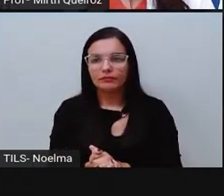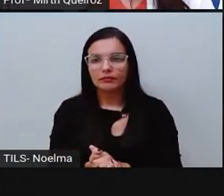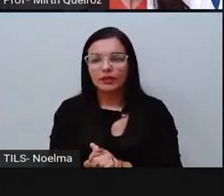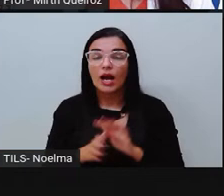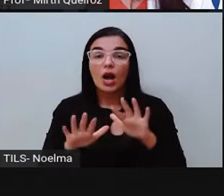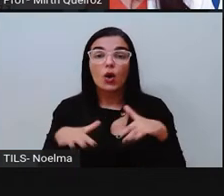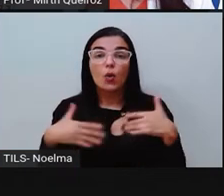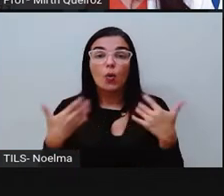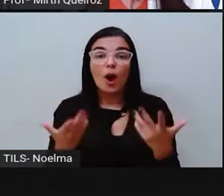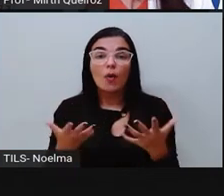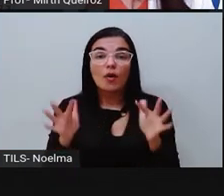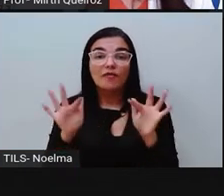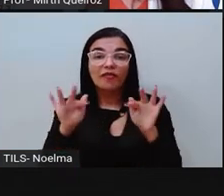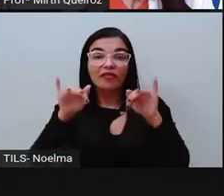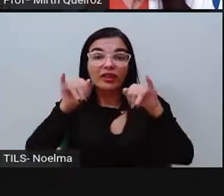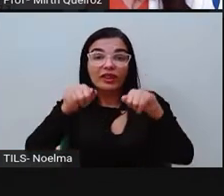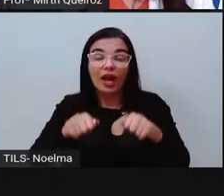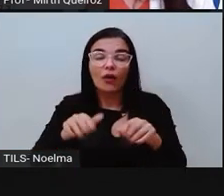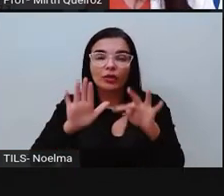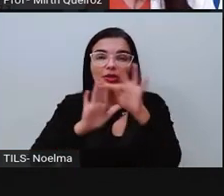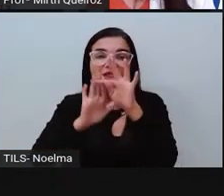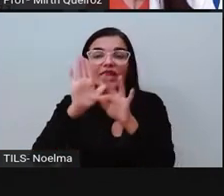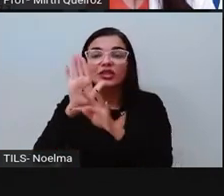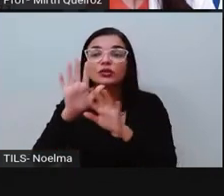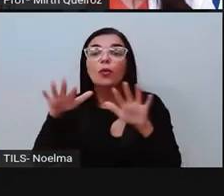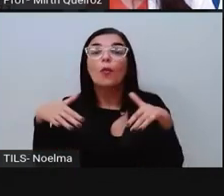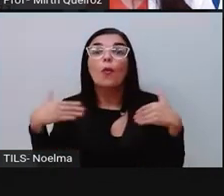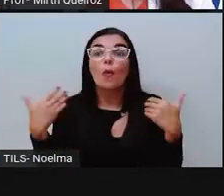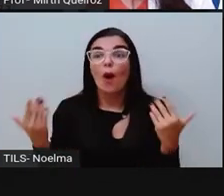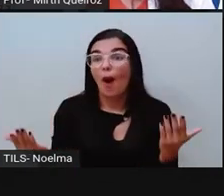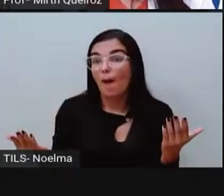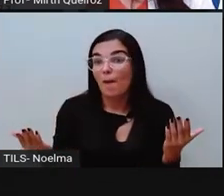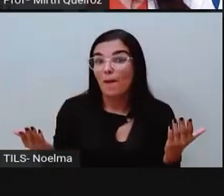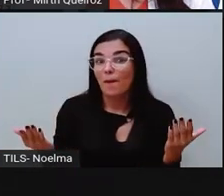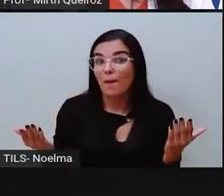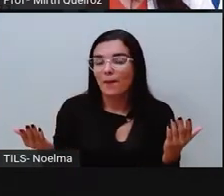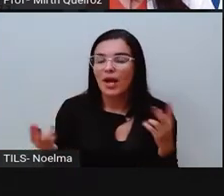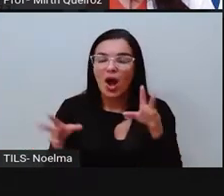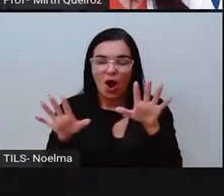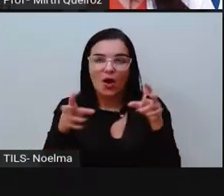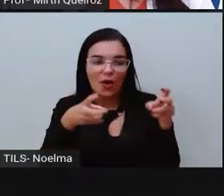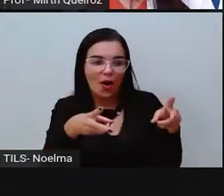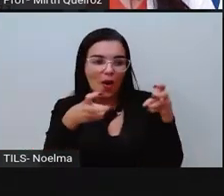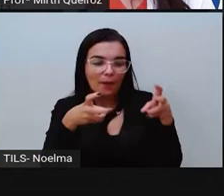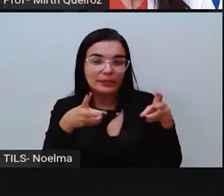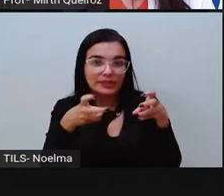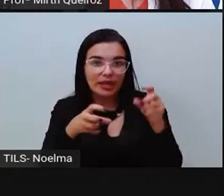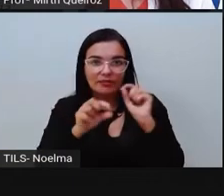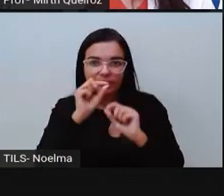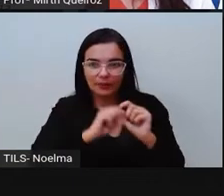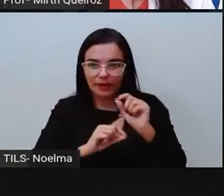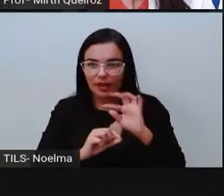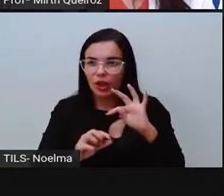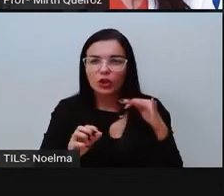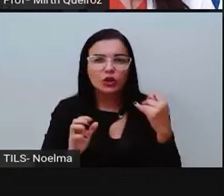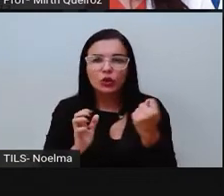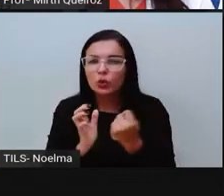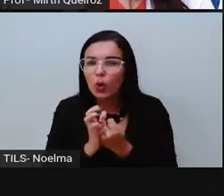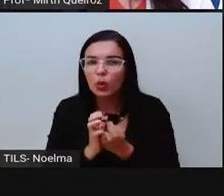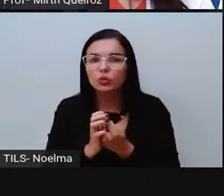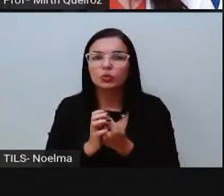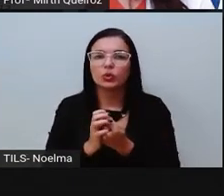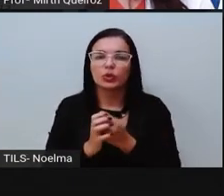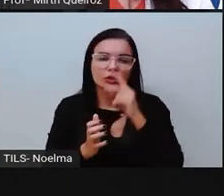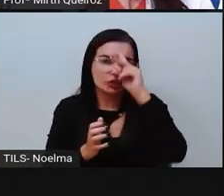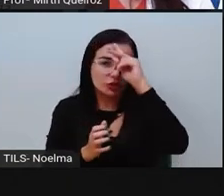E qual o final do texto? Observe só, todo conto de fada, ele vai terminar com um final